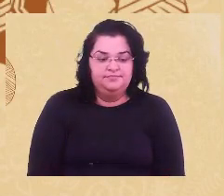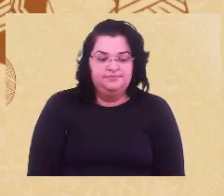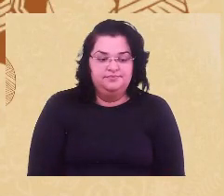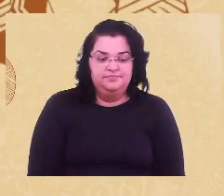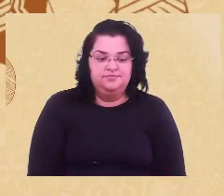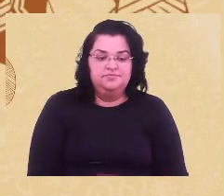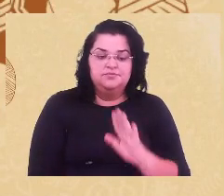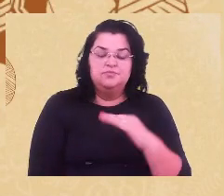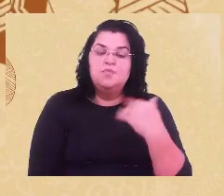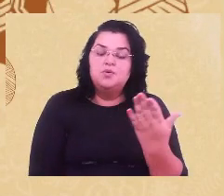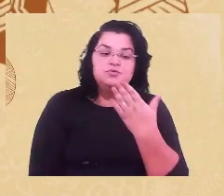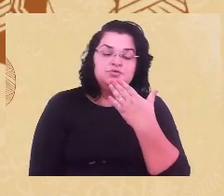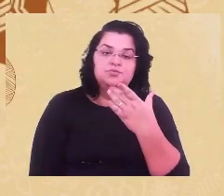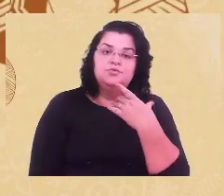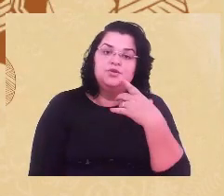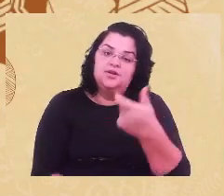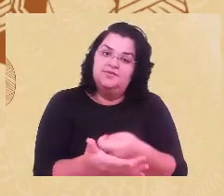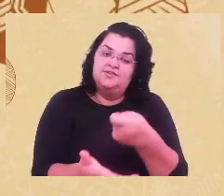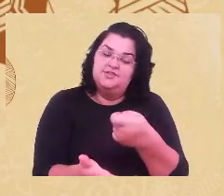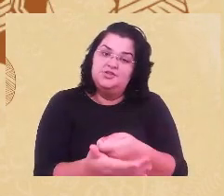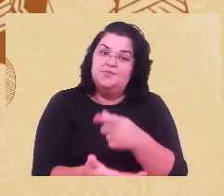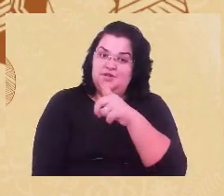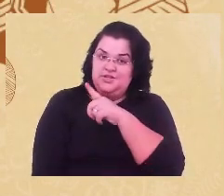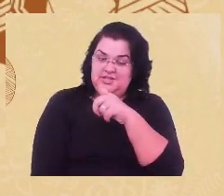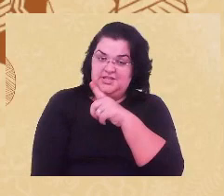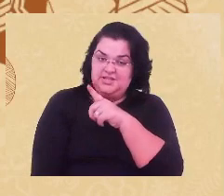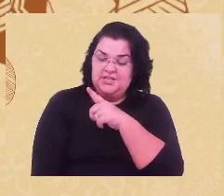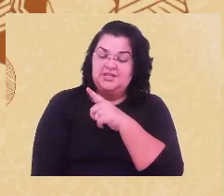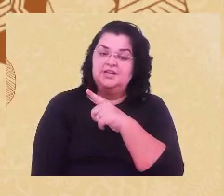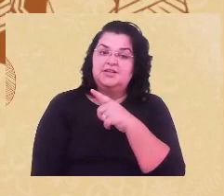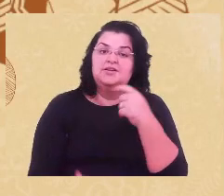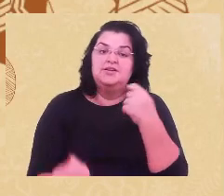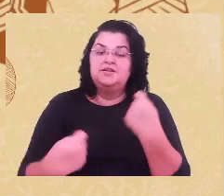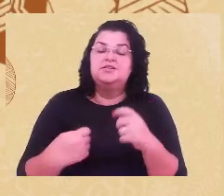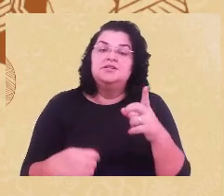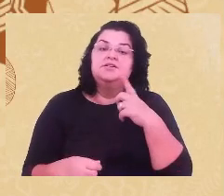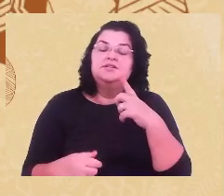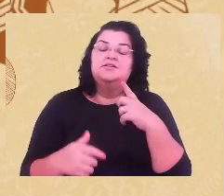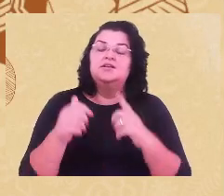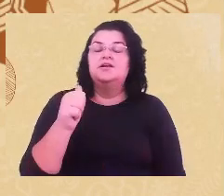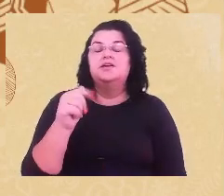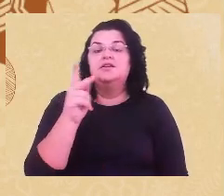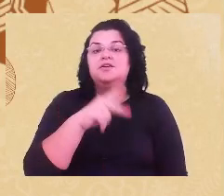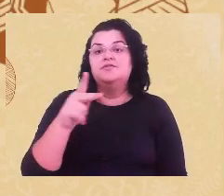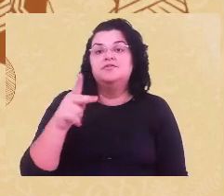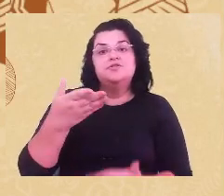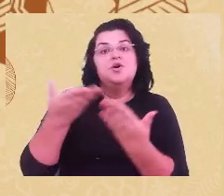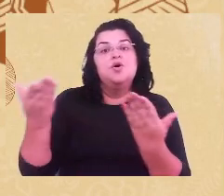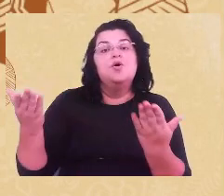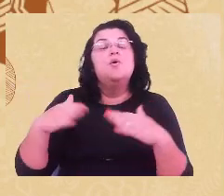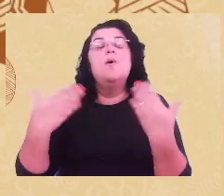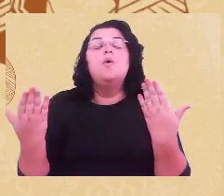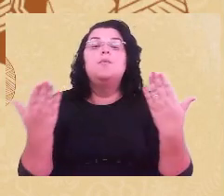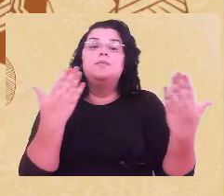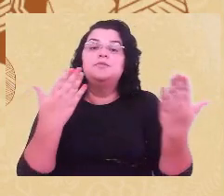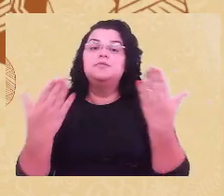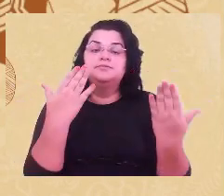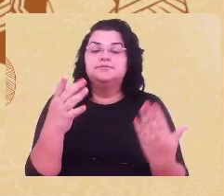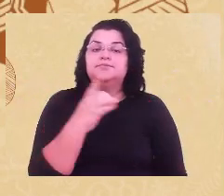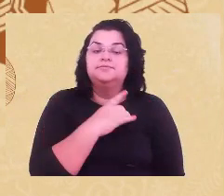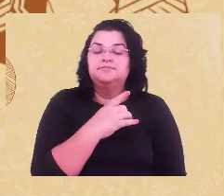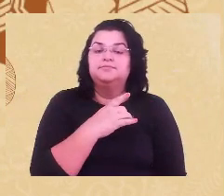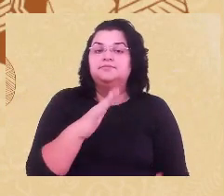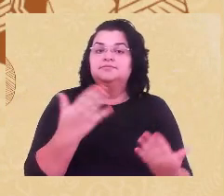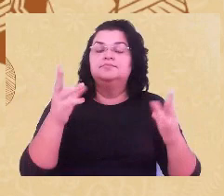investimento, e veja a precisão do professor Abraão, com quais psicologias e quais abordagens